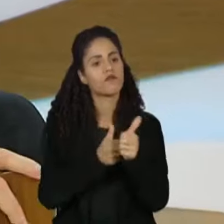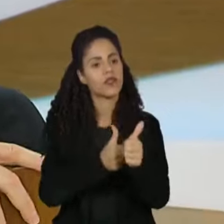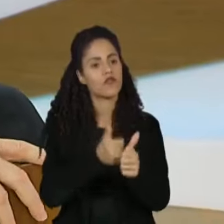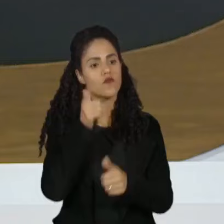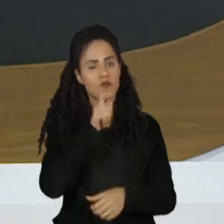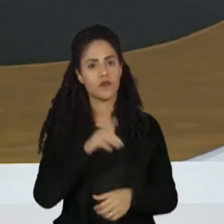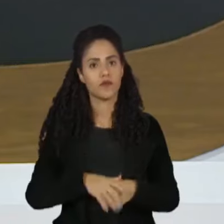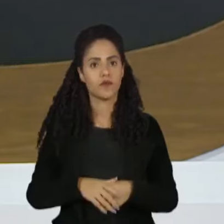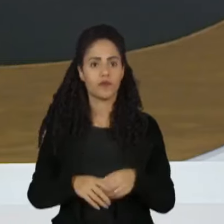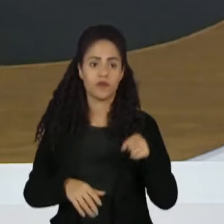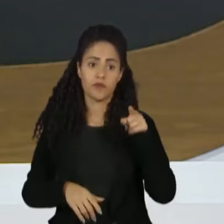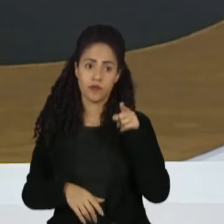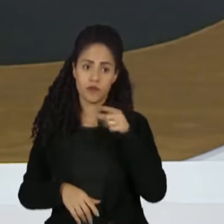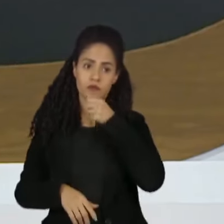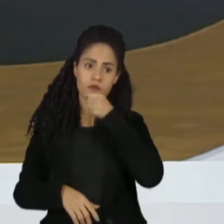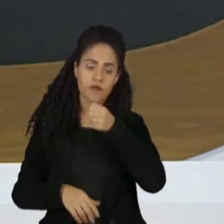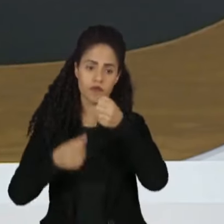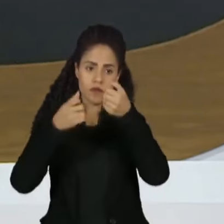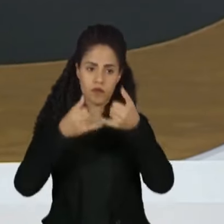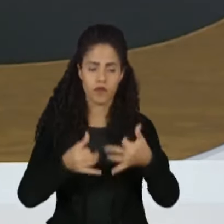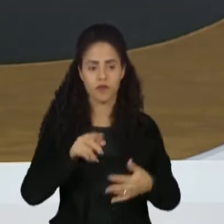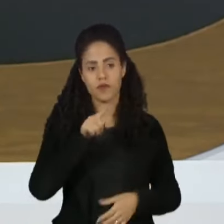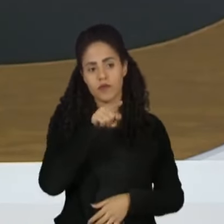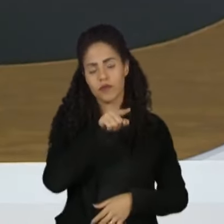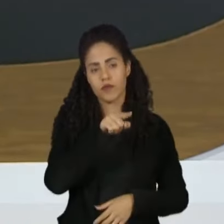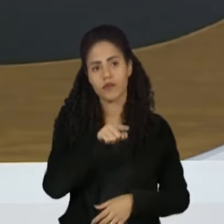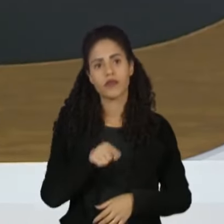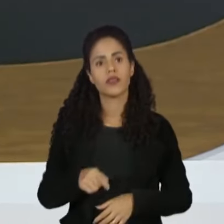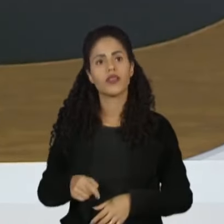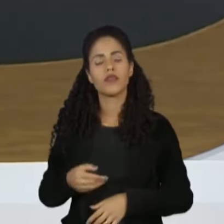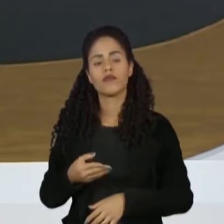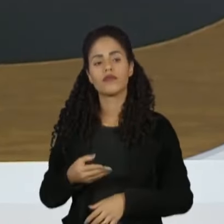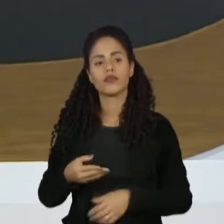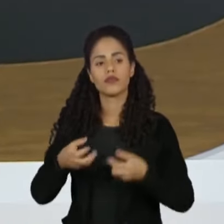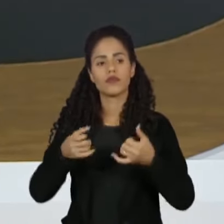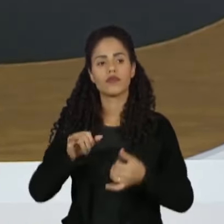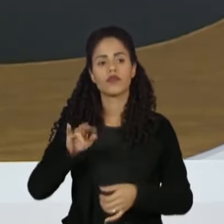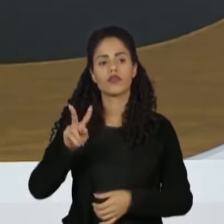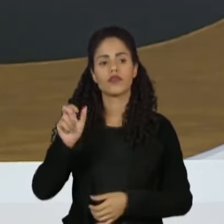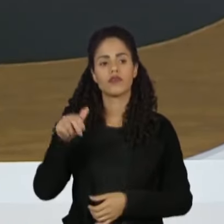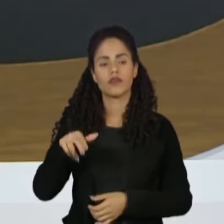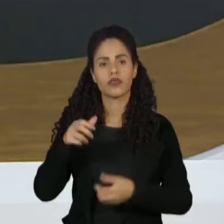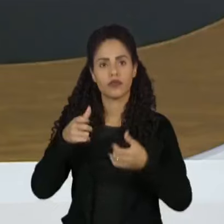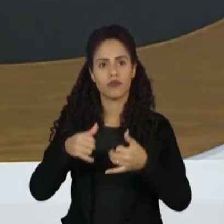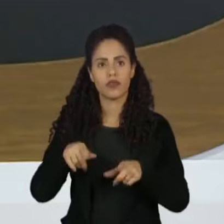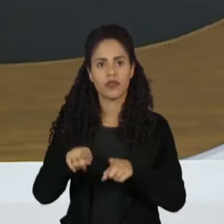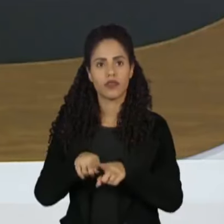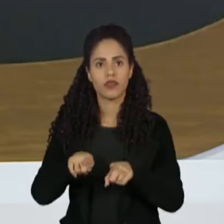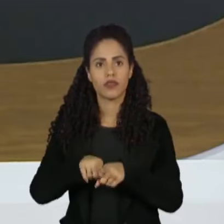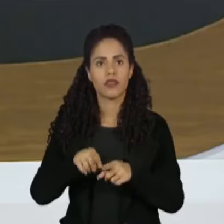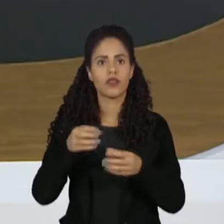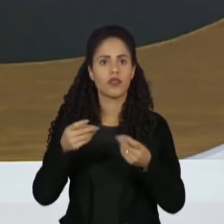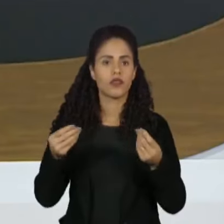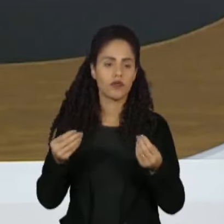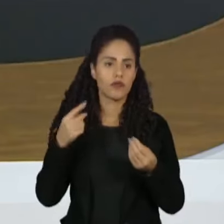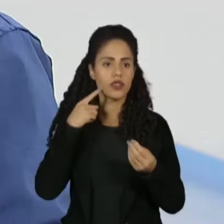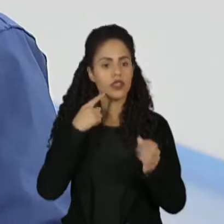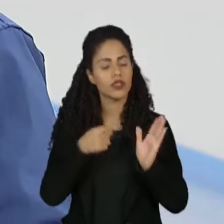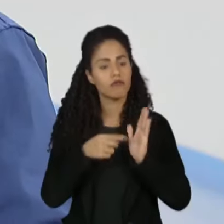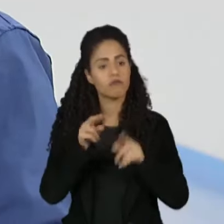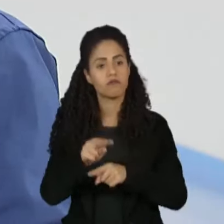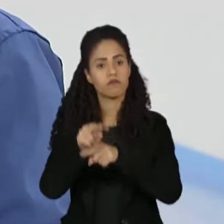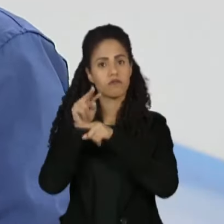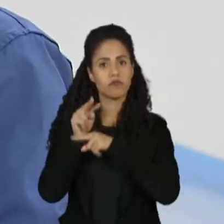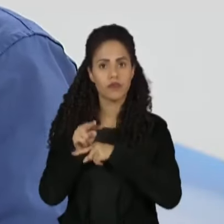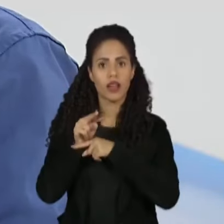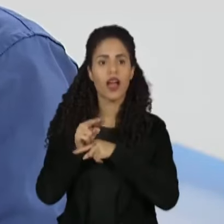Numa das entrevistas que você deu sobre isso, o Ivan falou que você deu várias, você disse que também emprestou suas rugas ao Adoniram. E